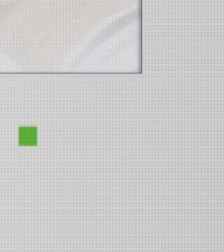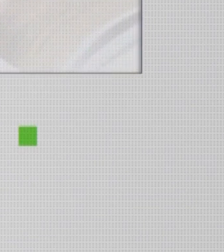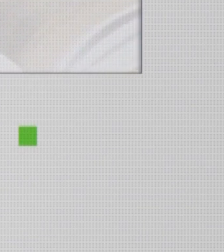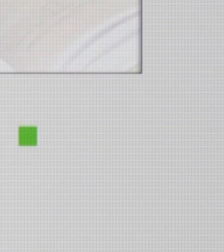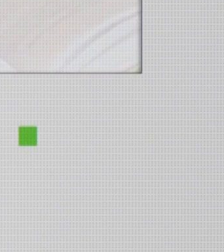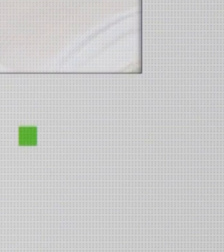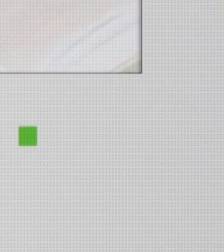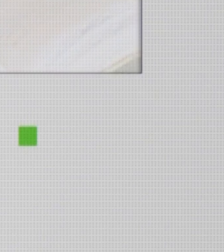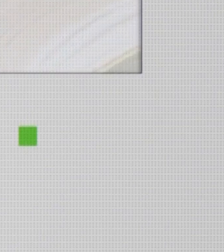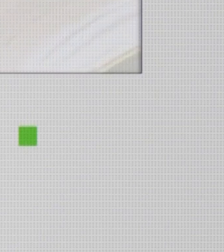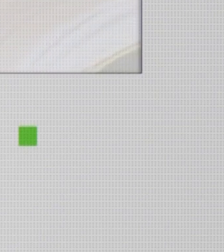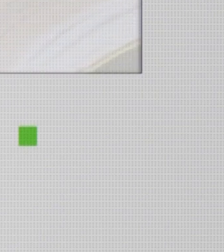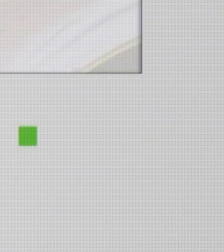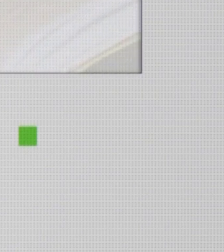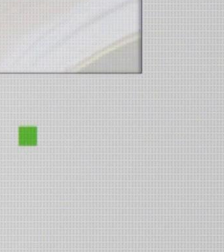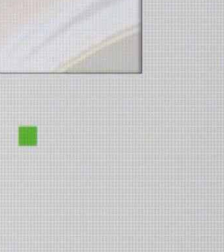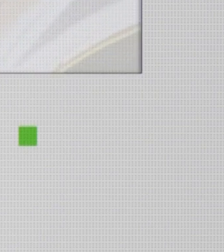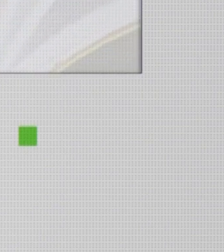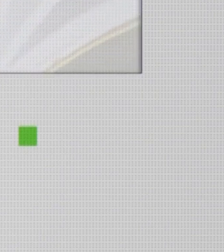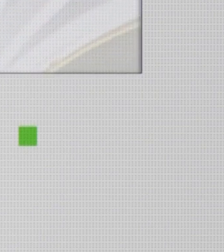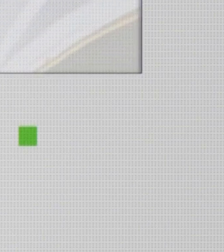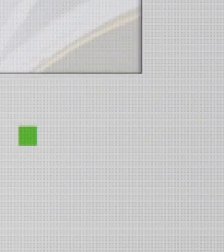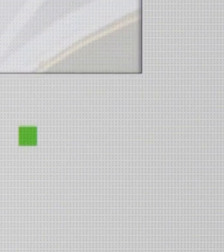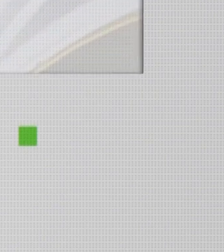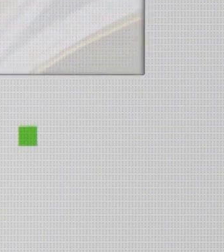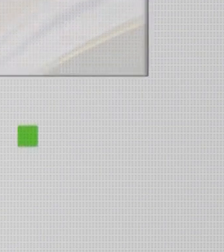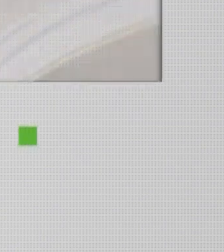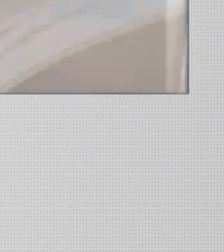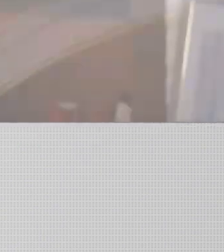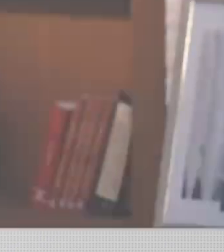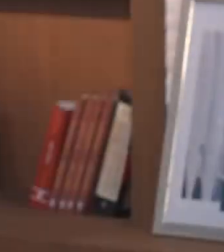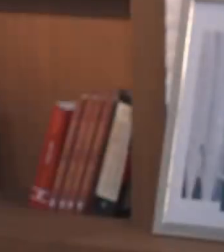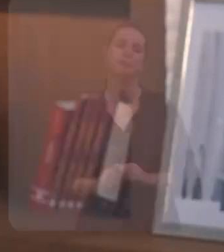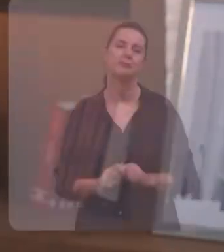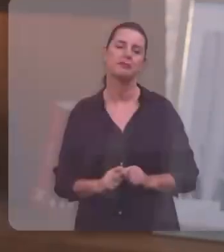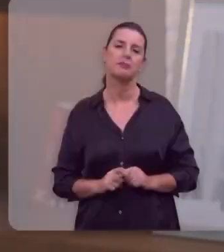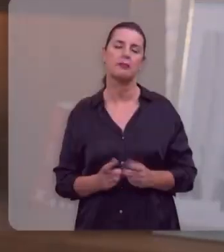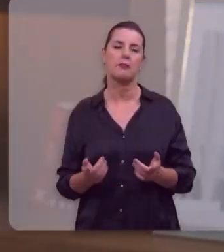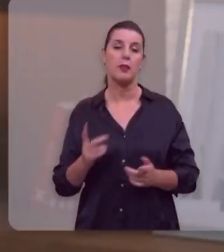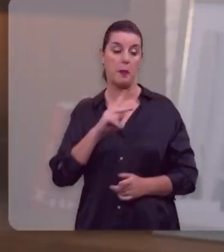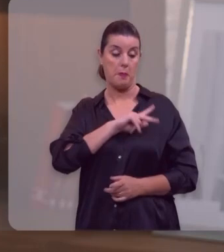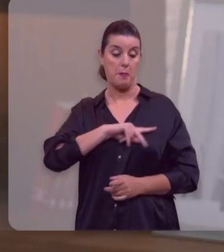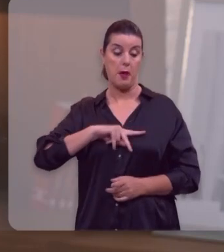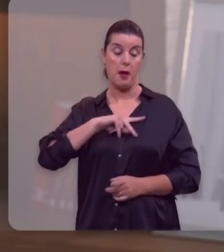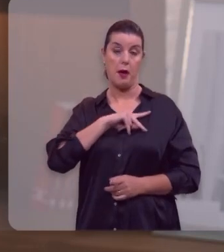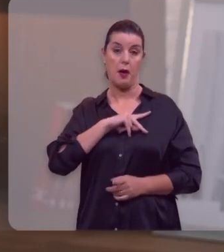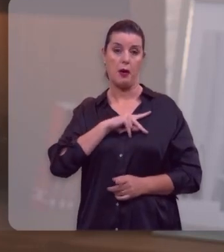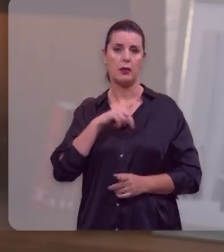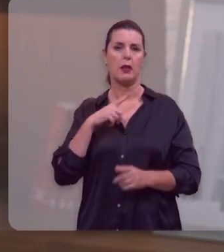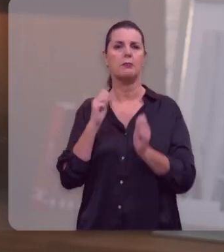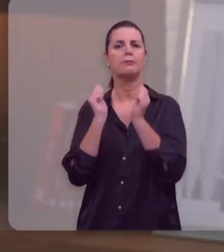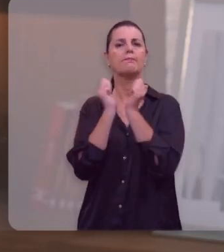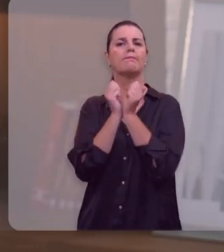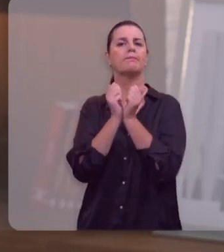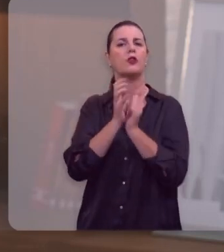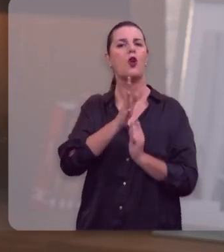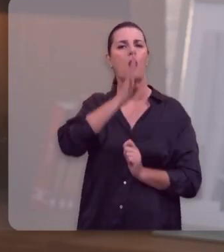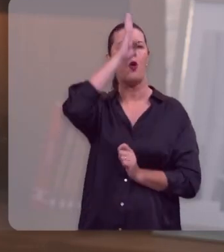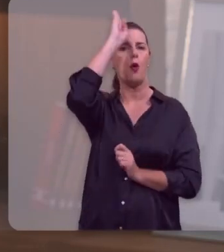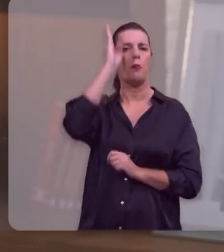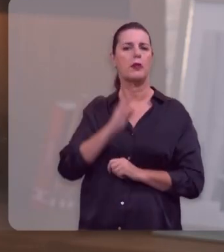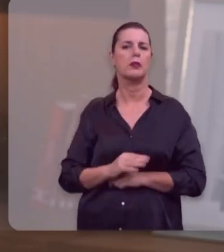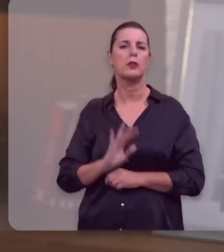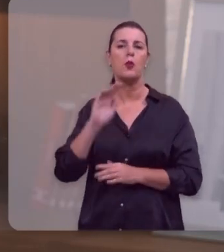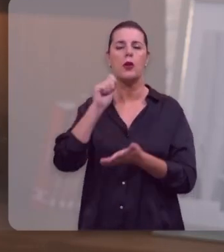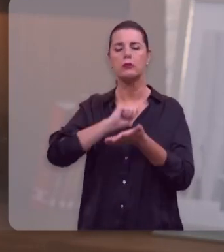Deus de antemão preparou para que andássemos nelas. O apóstolo Paulo estava preso em Roma, quando escreveu a